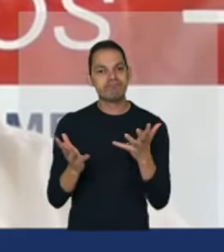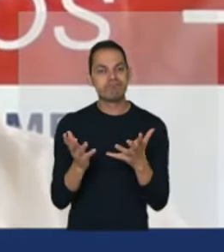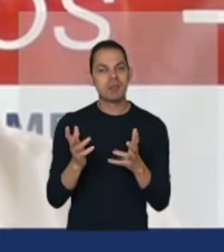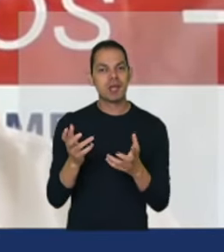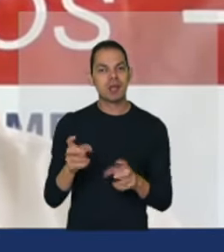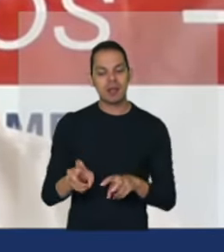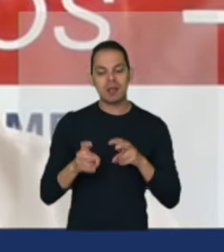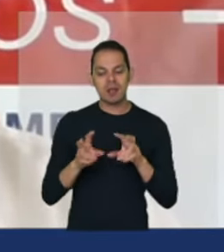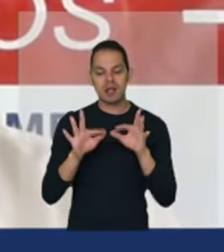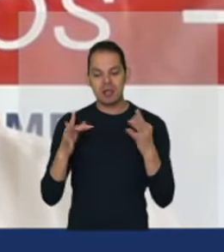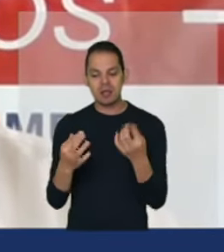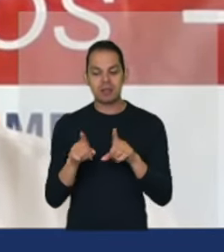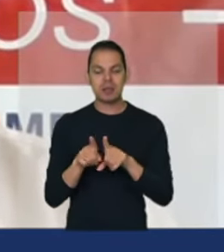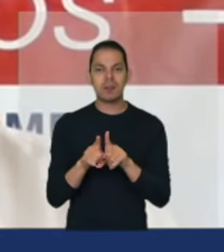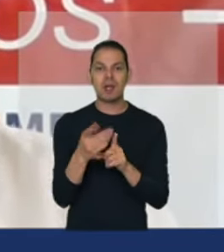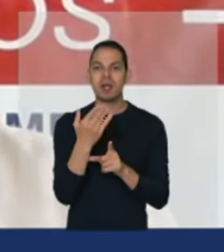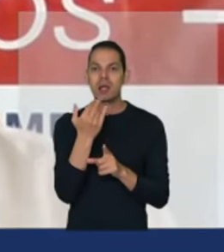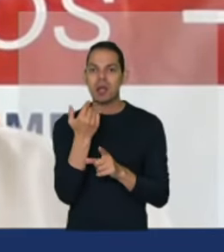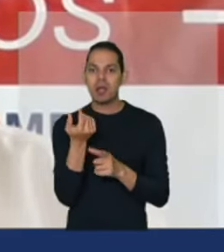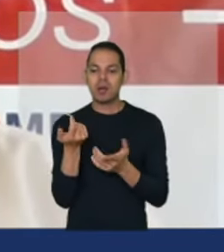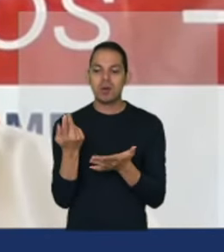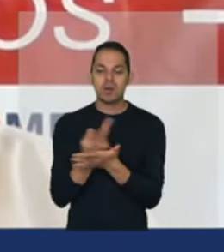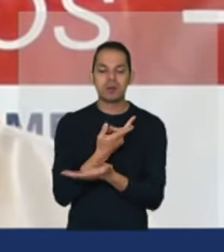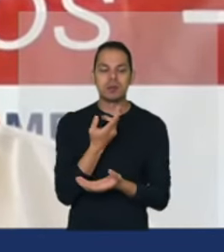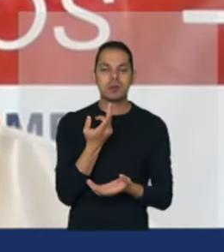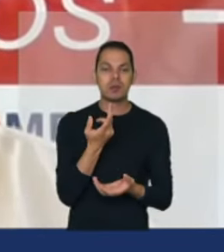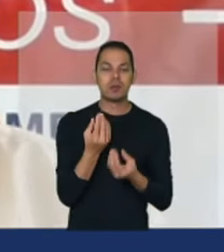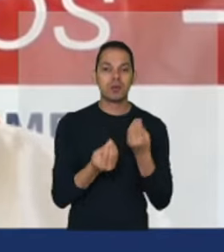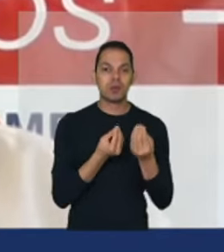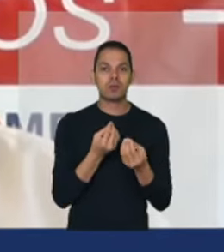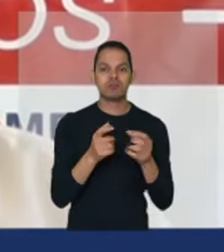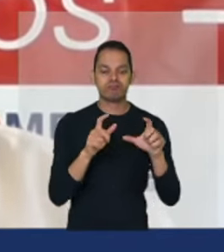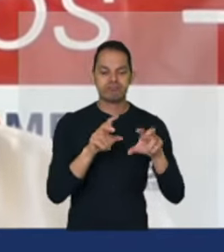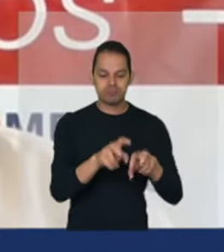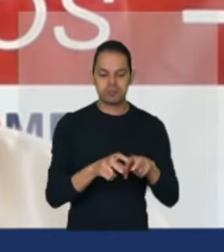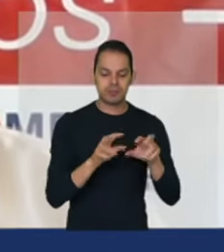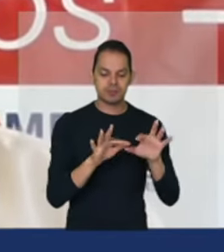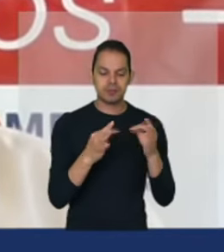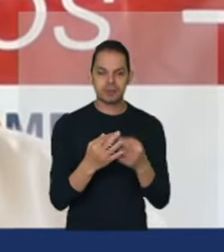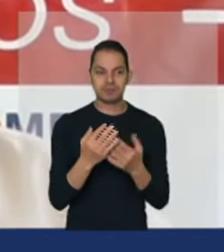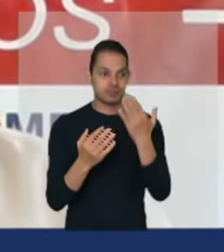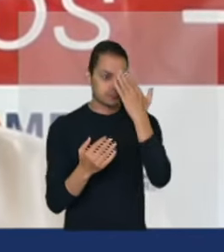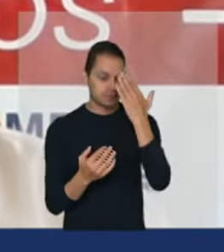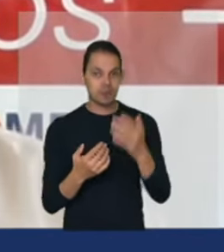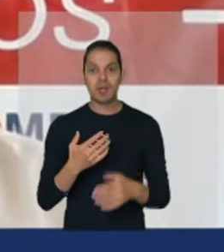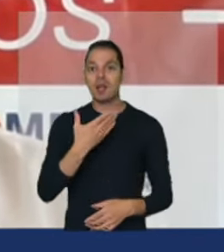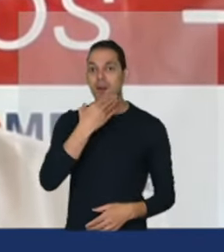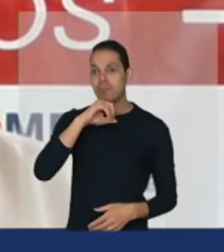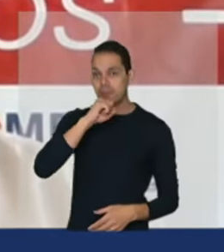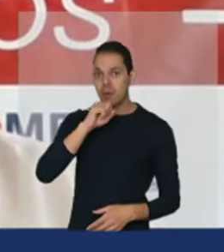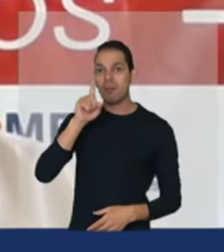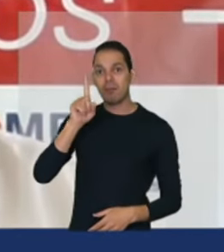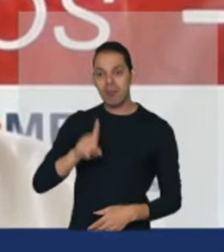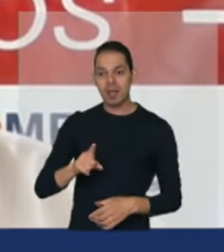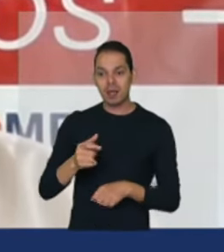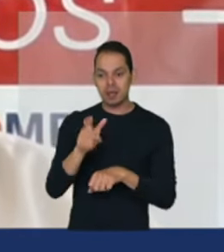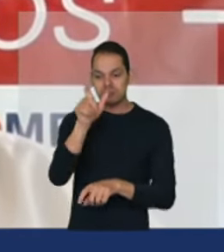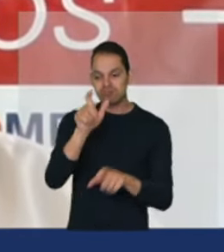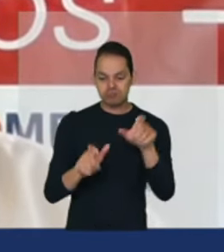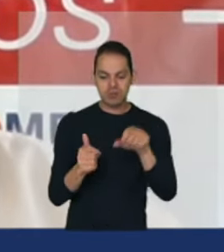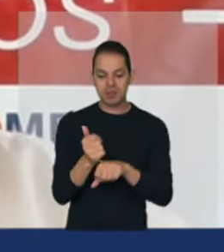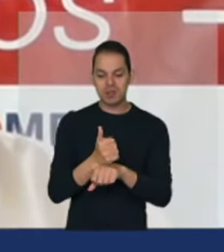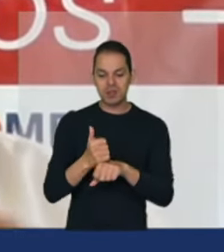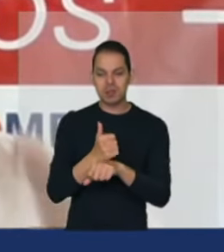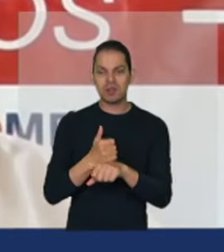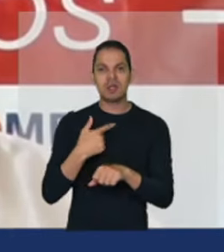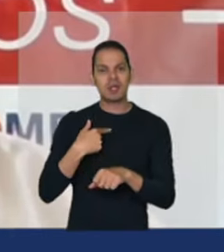de alimentos provenientes exatamente do grupo da agricultura familiar eu sou filho presidente de um agricultor assentado me criei limpando chiqueira de